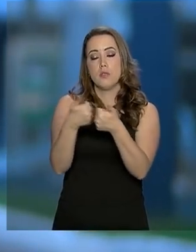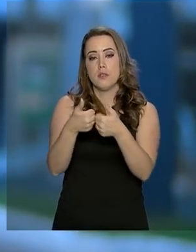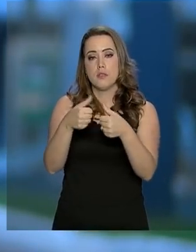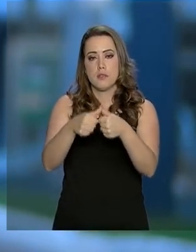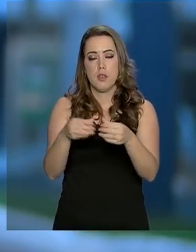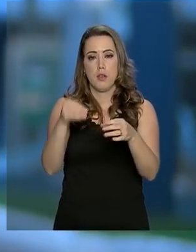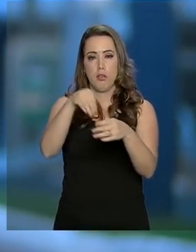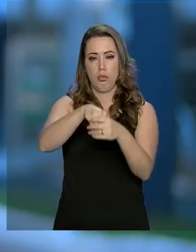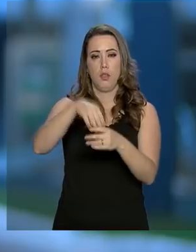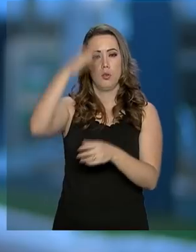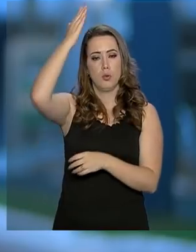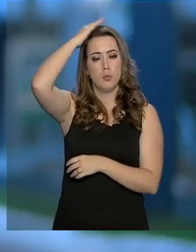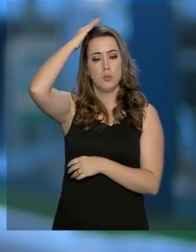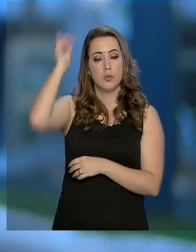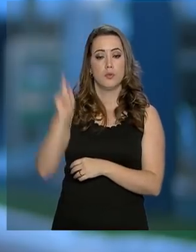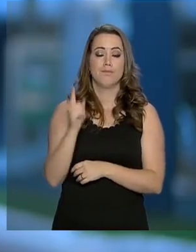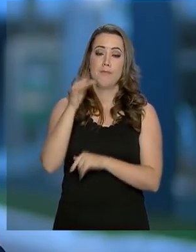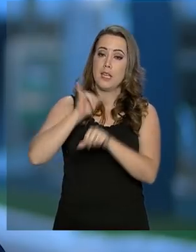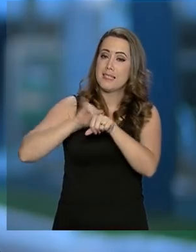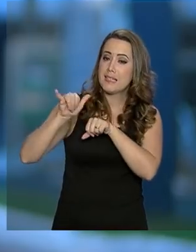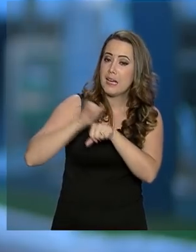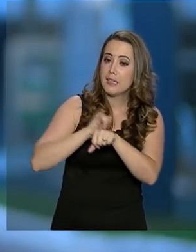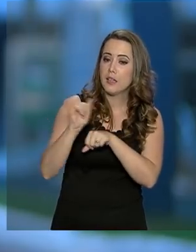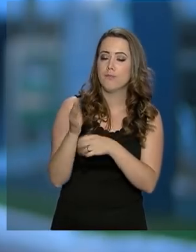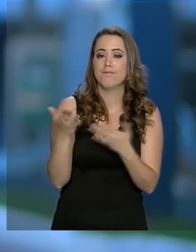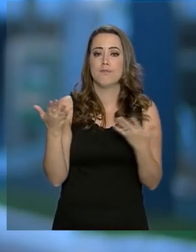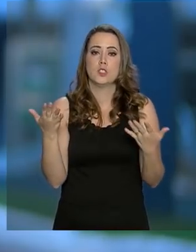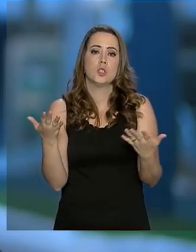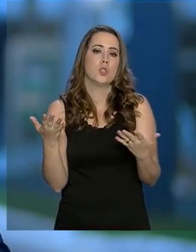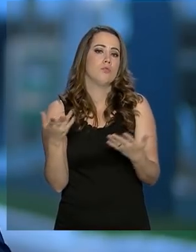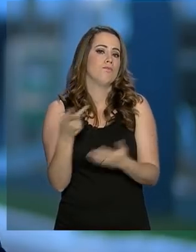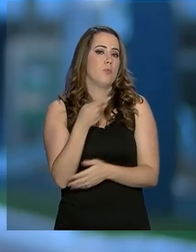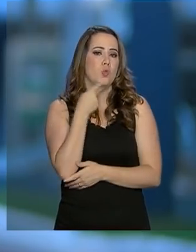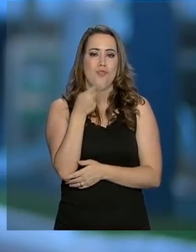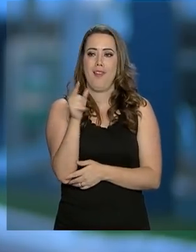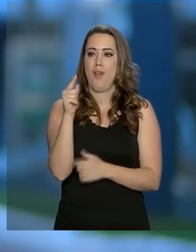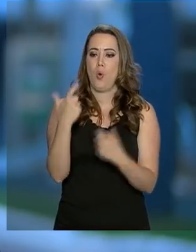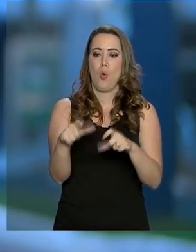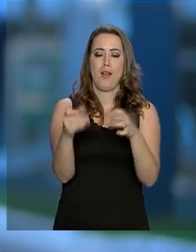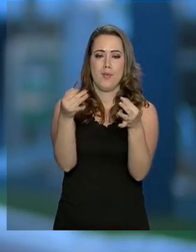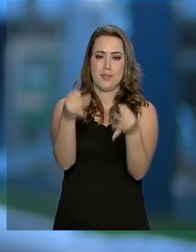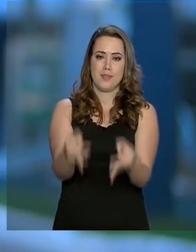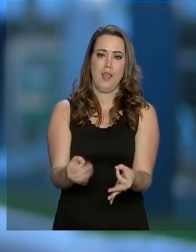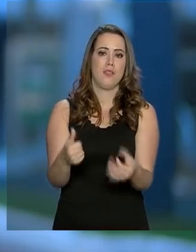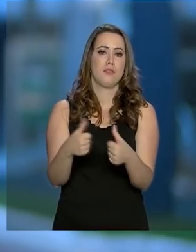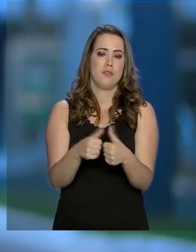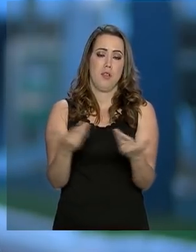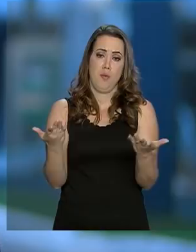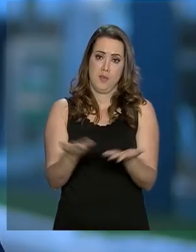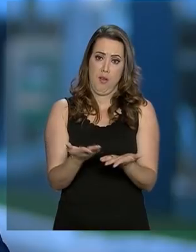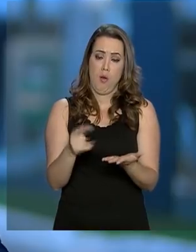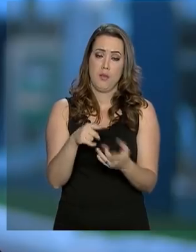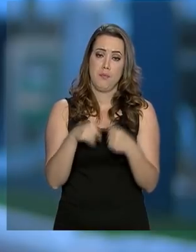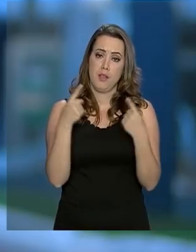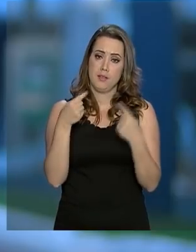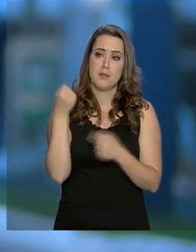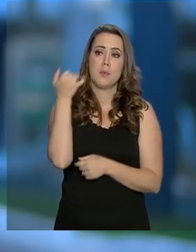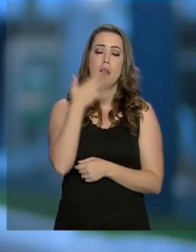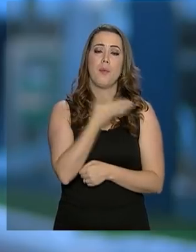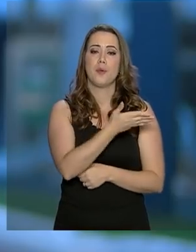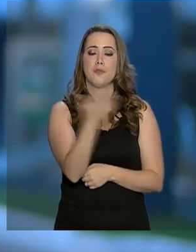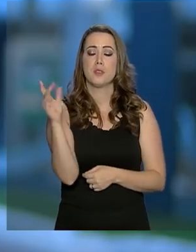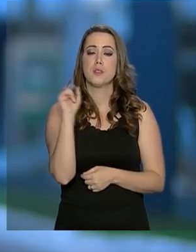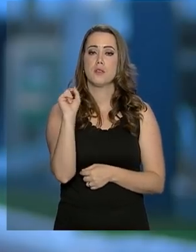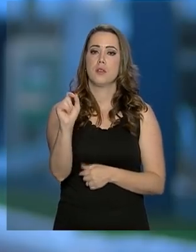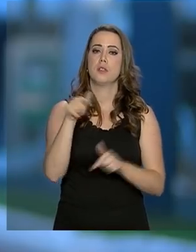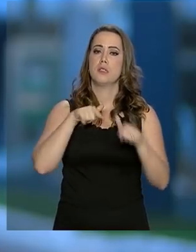aqui no interior do Paraná. Uma questão estratégica, infelizmente eu não posso dizer o local exato em nós estamos, mas o que eu posso contar para vocês